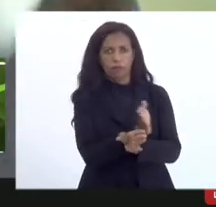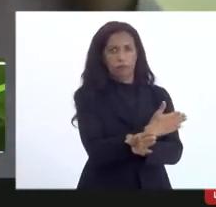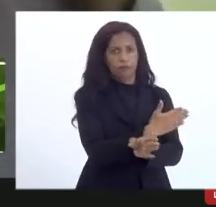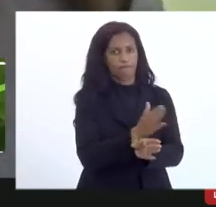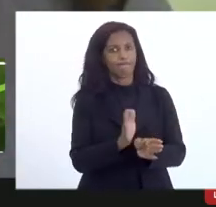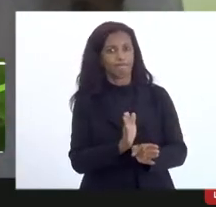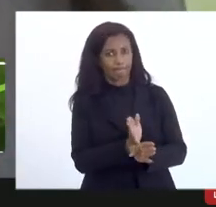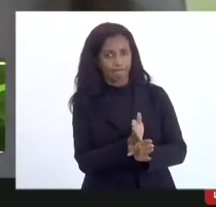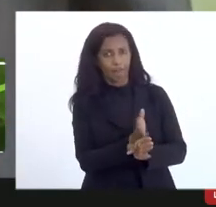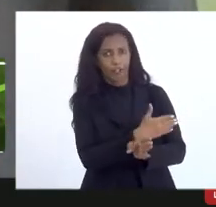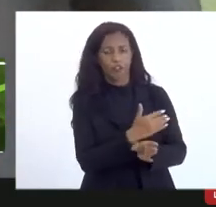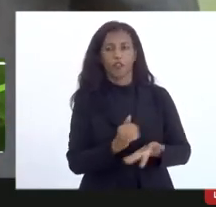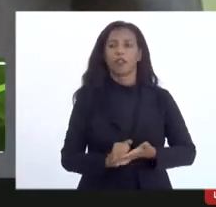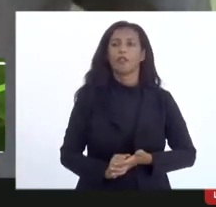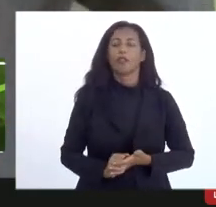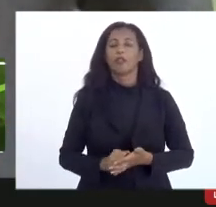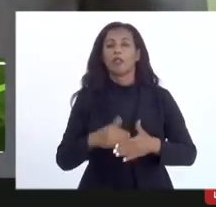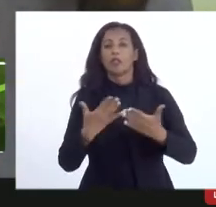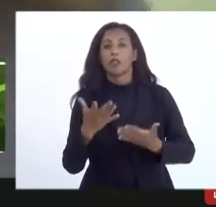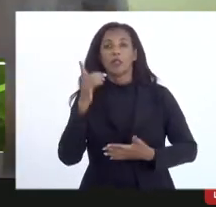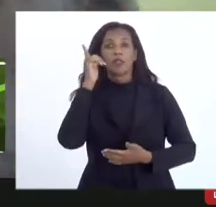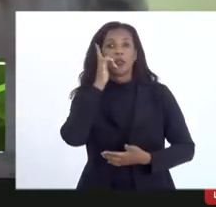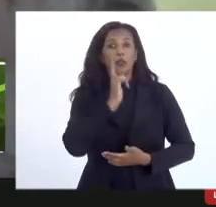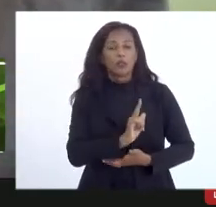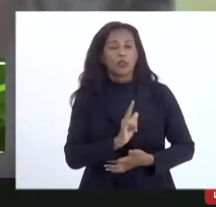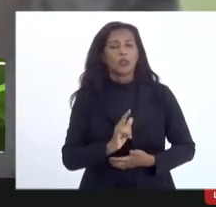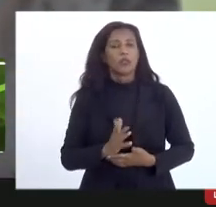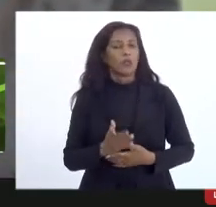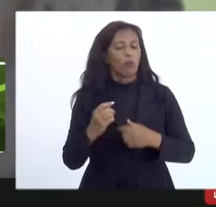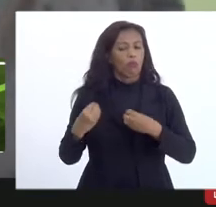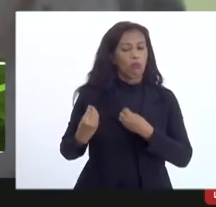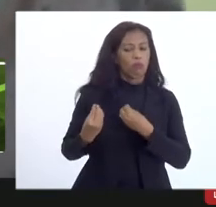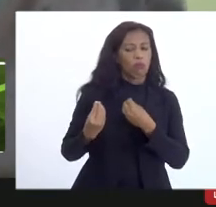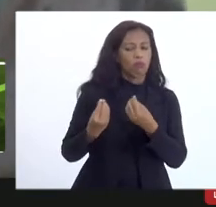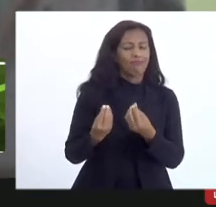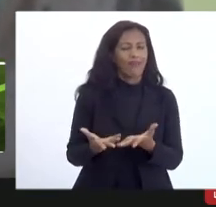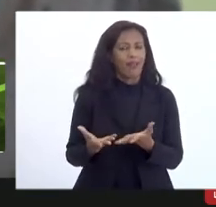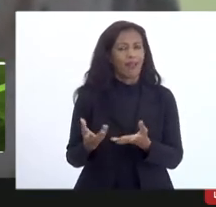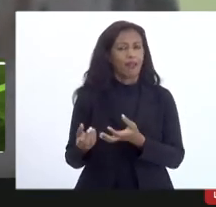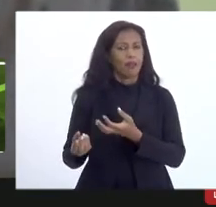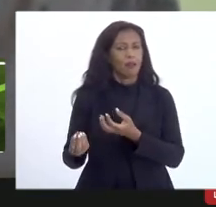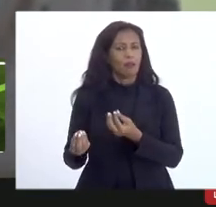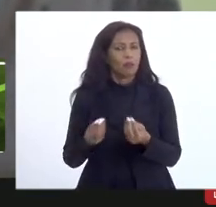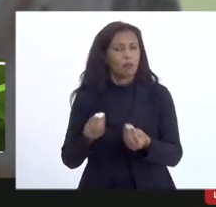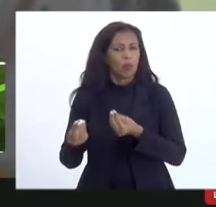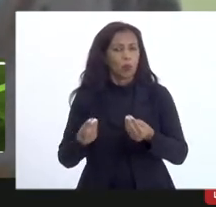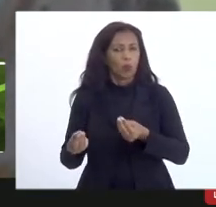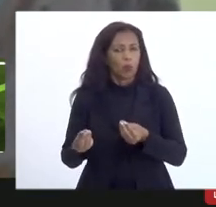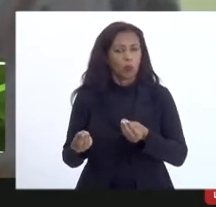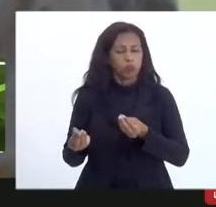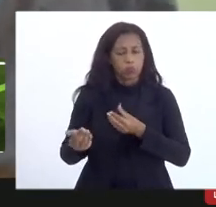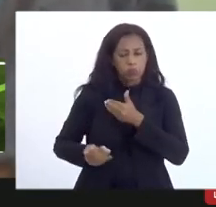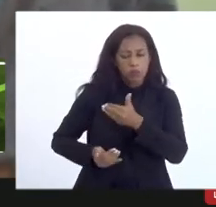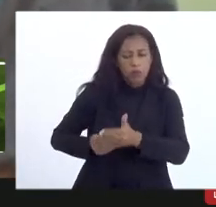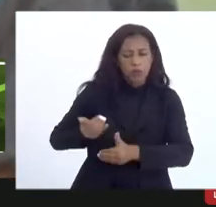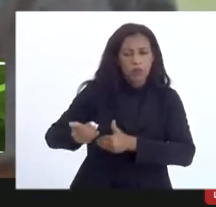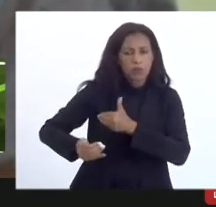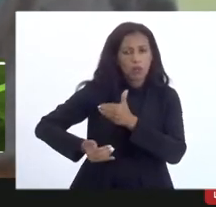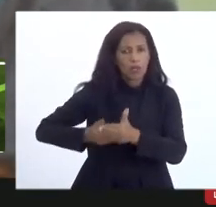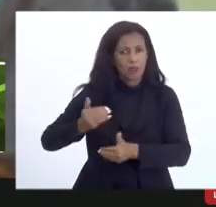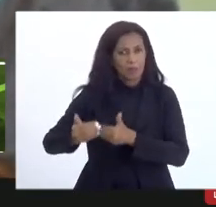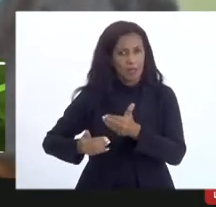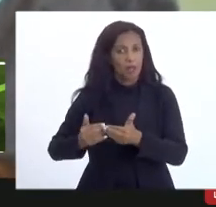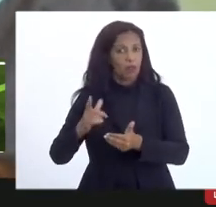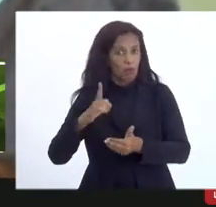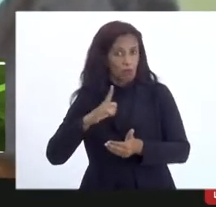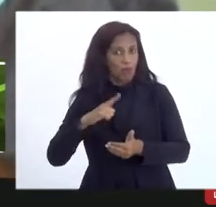então a gente já conseguiu dar uma um andamento nisso tudo ainda existe um passivo